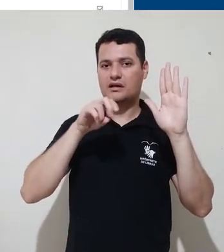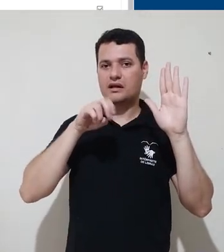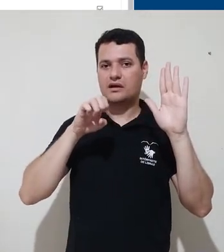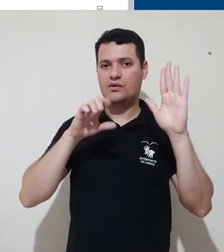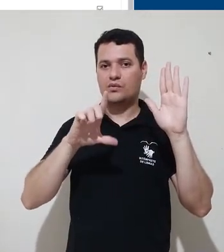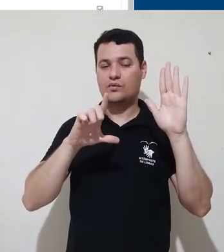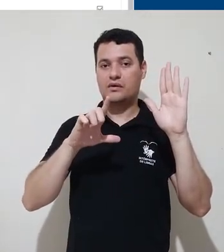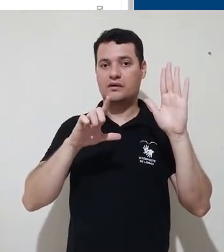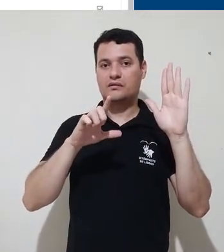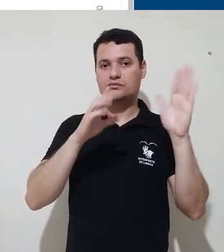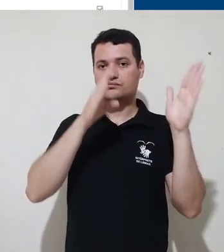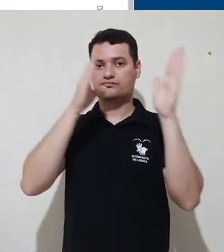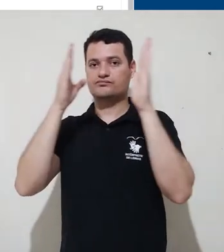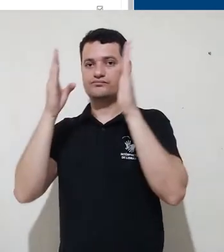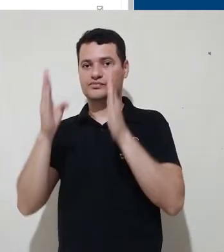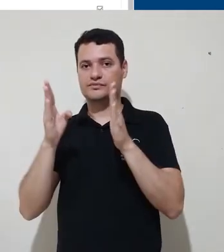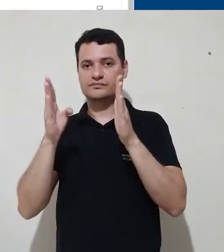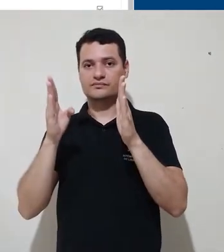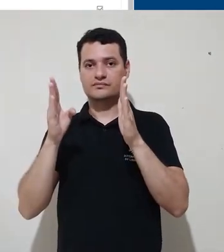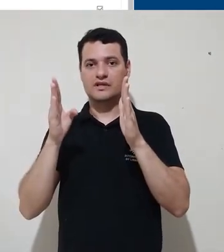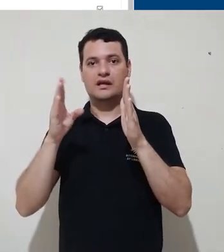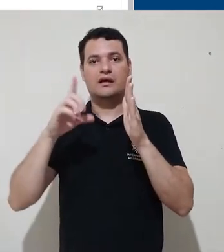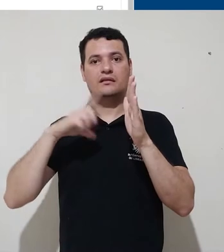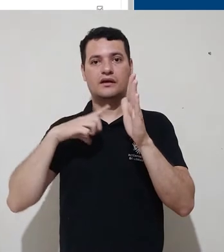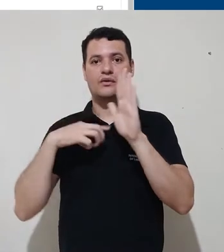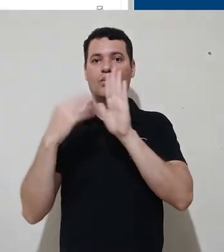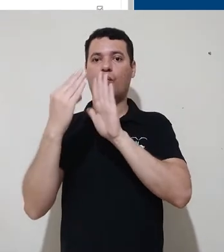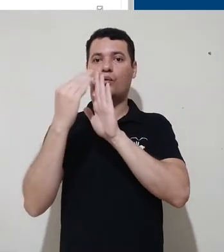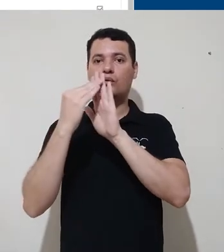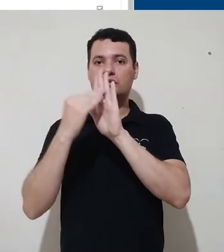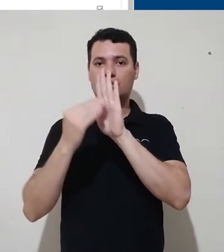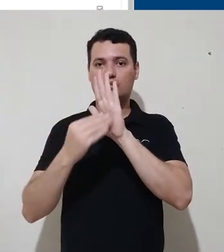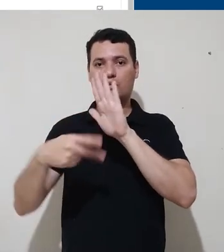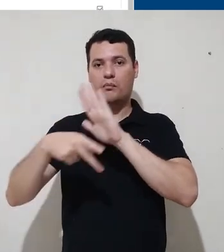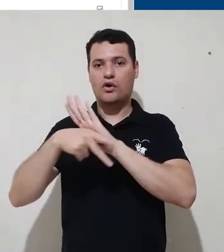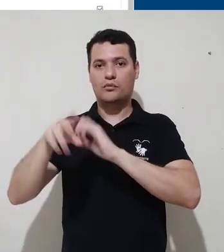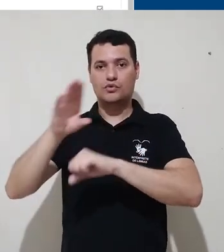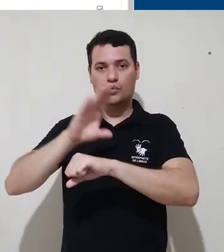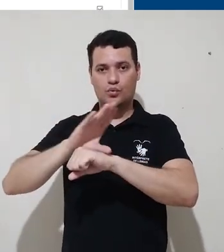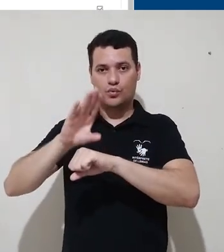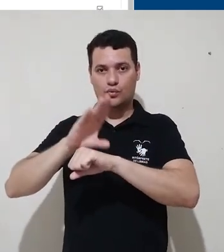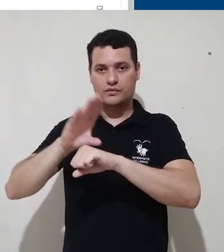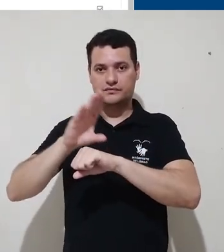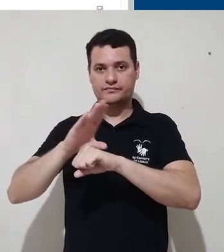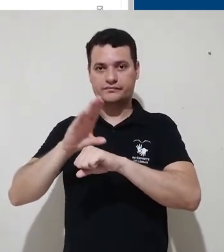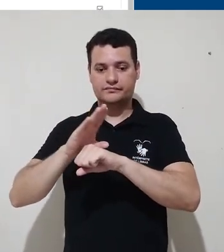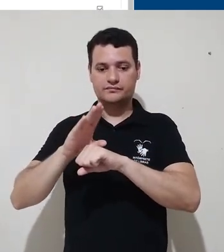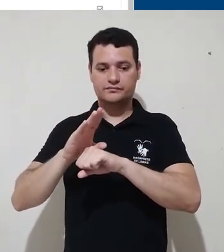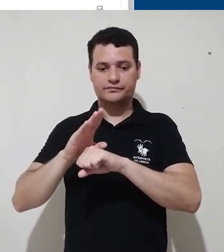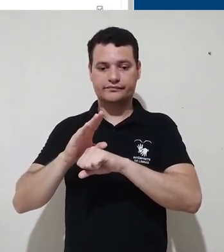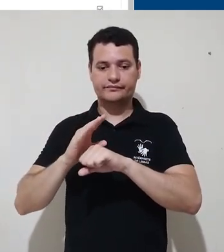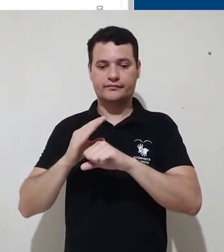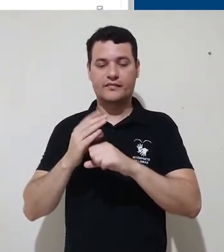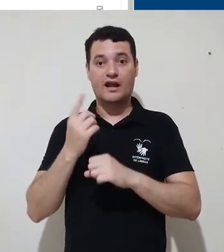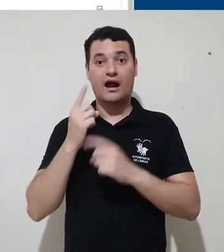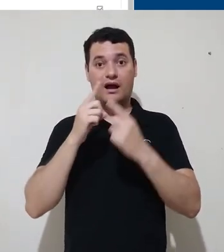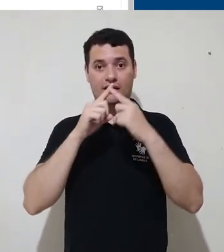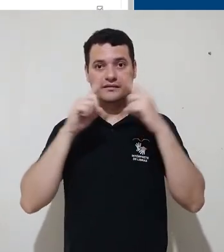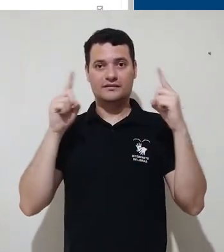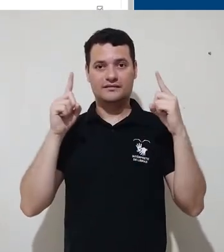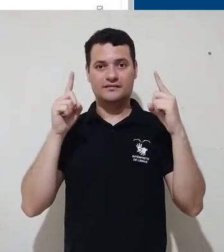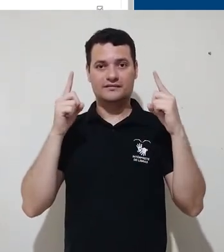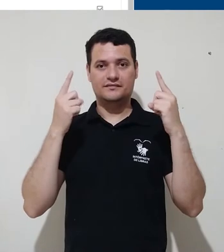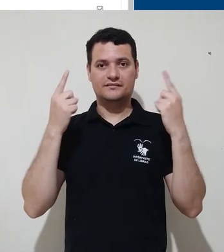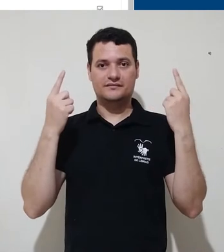permissão. Na parte central, nós temos o conteúdo do curso propriamente dito. Aqui,